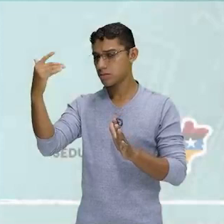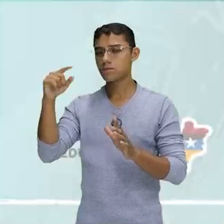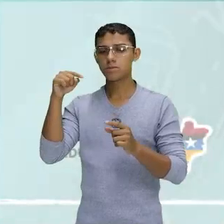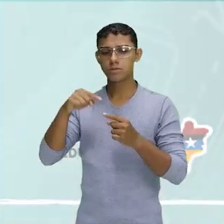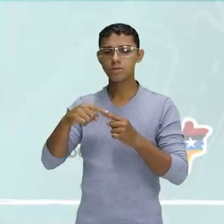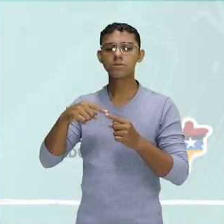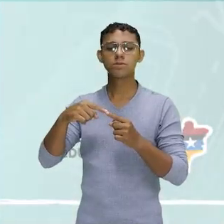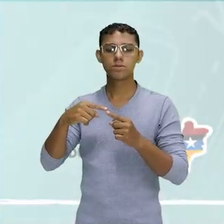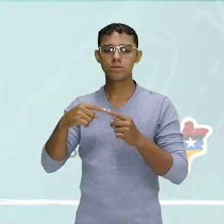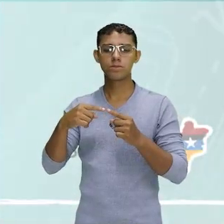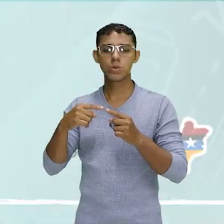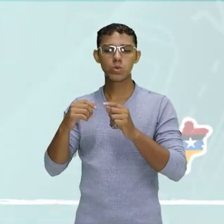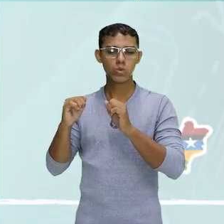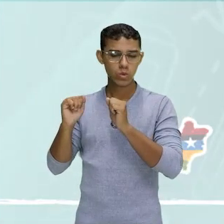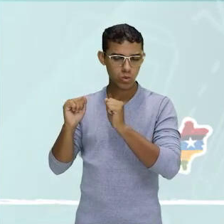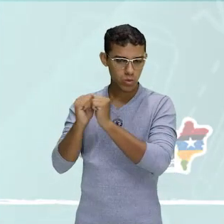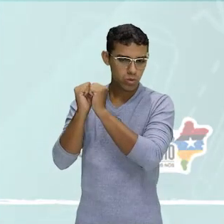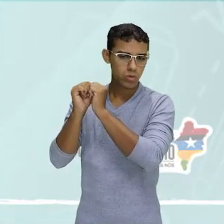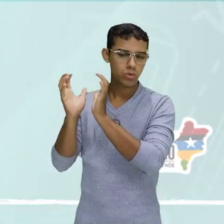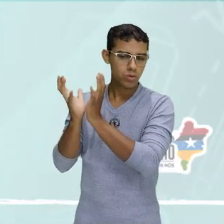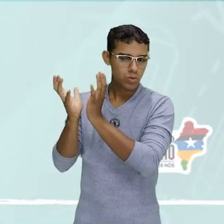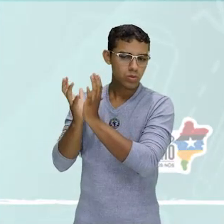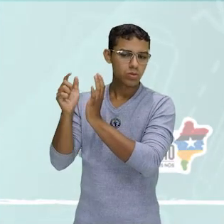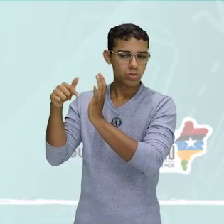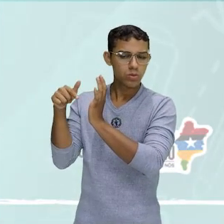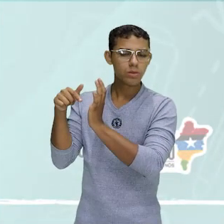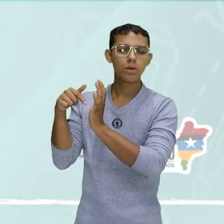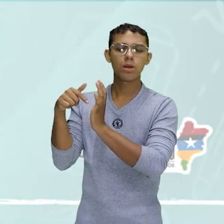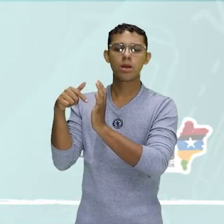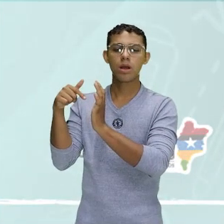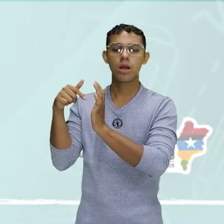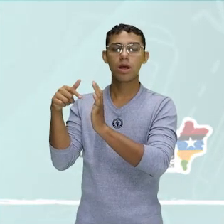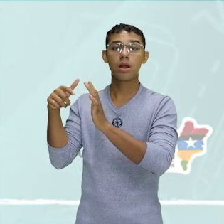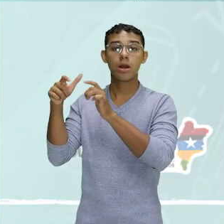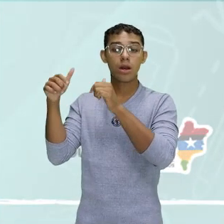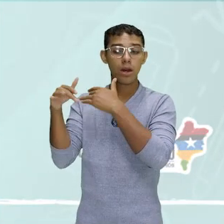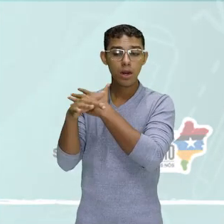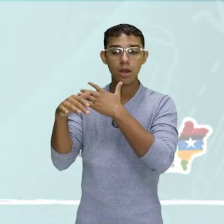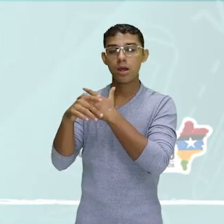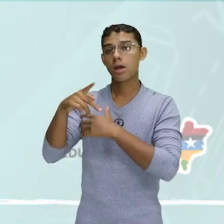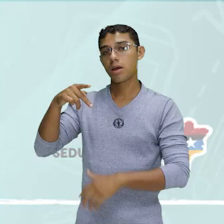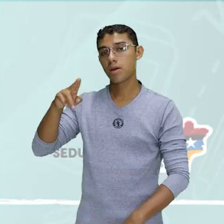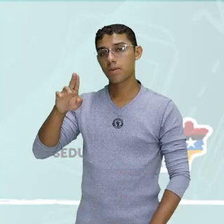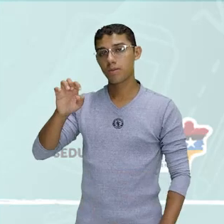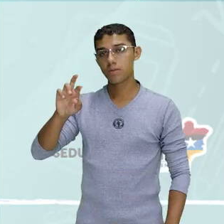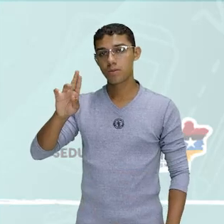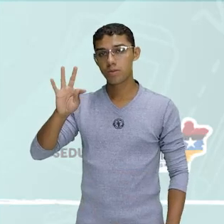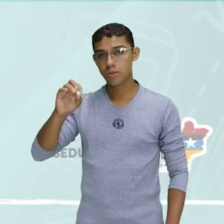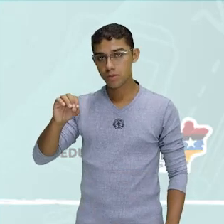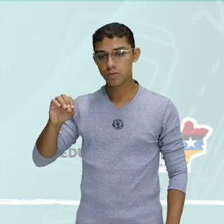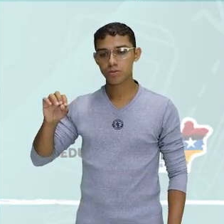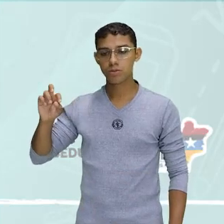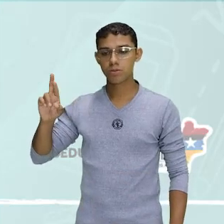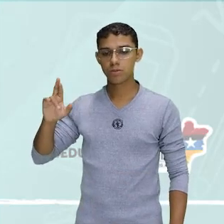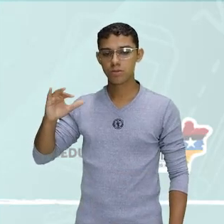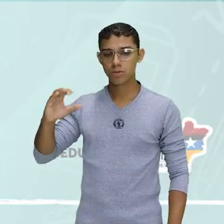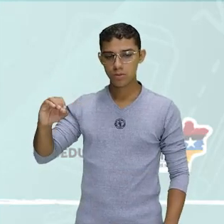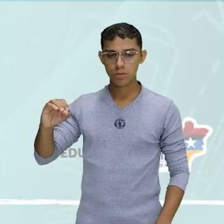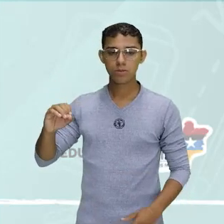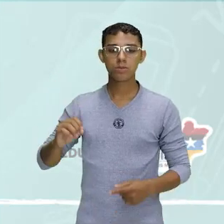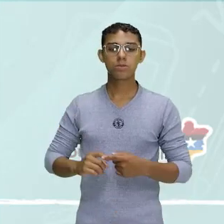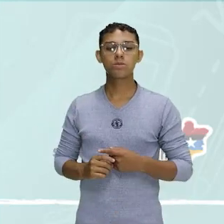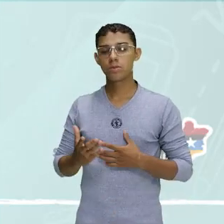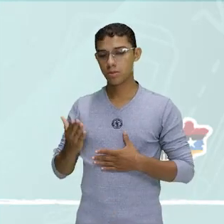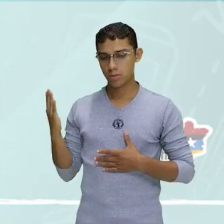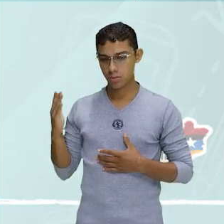Artistas e conjuntos musicais do momento, em Porto Rio, como Vico Si, The Noice, Tego Calderon, Big